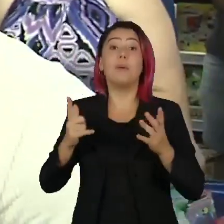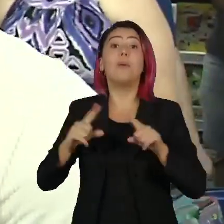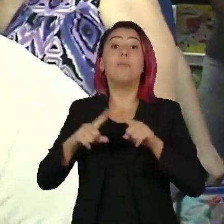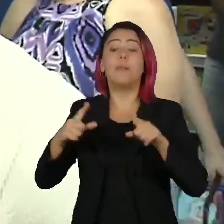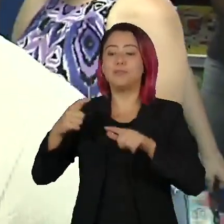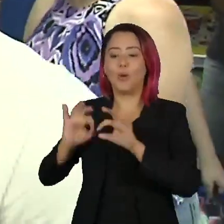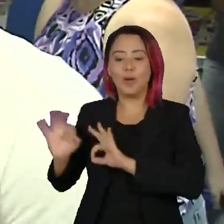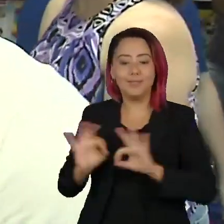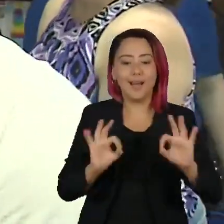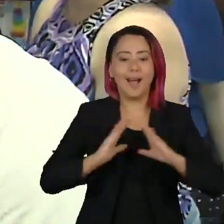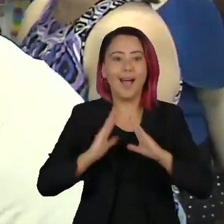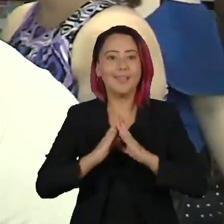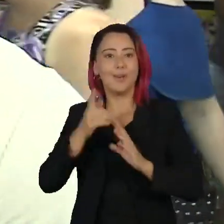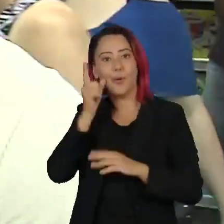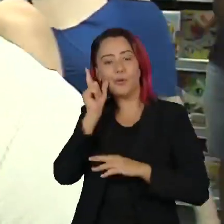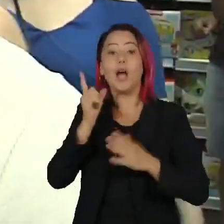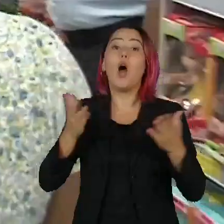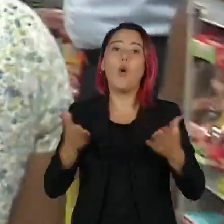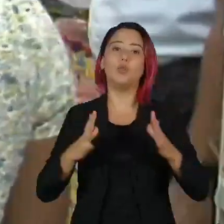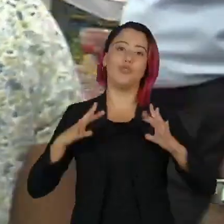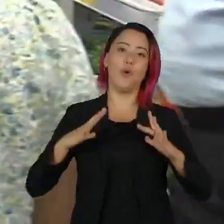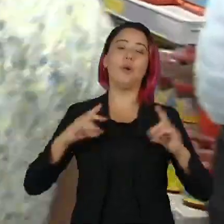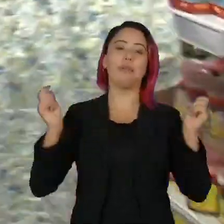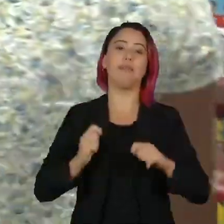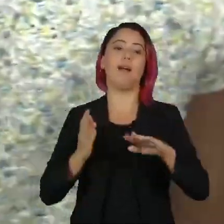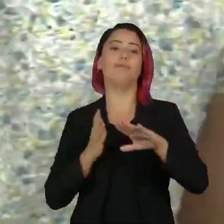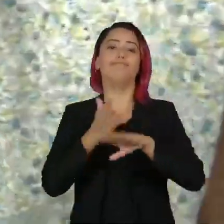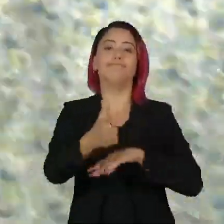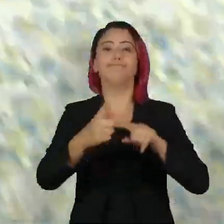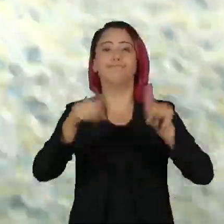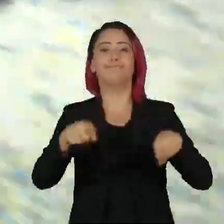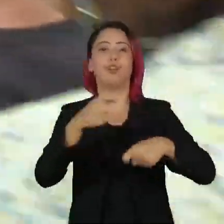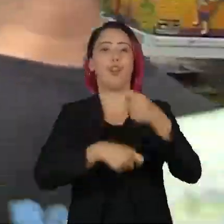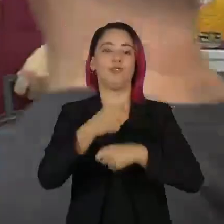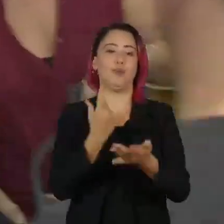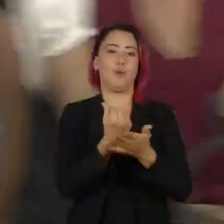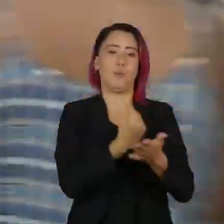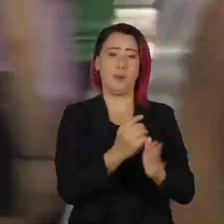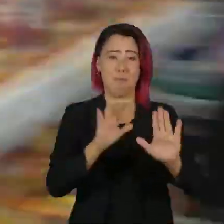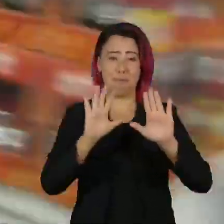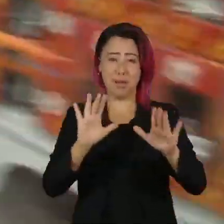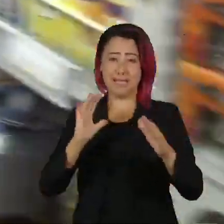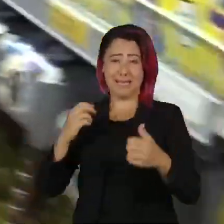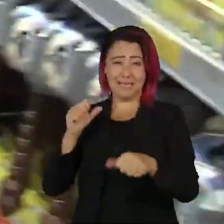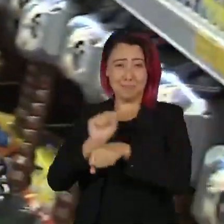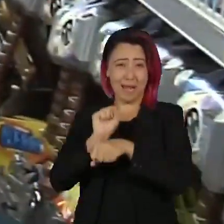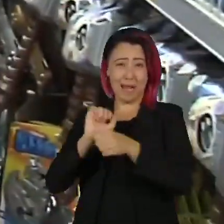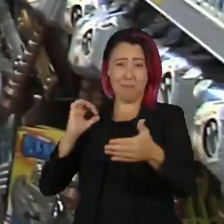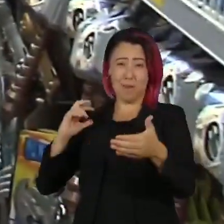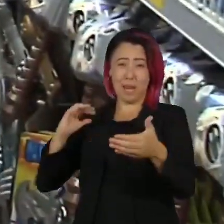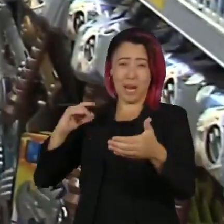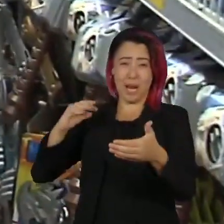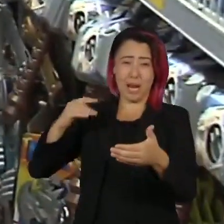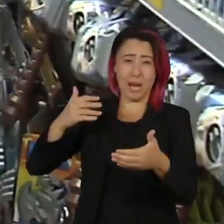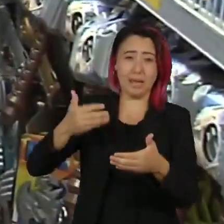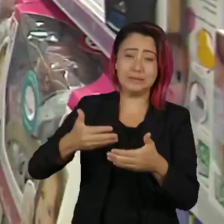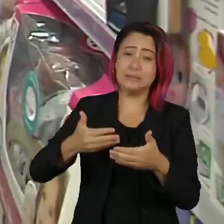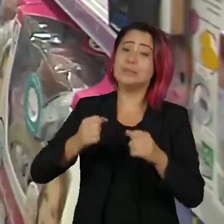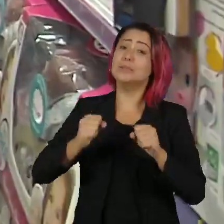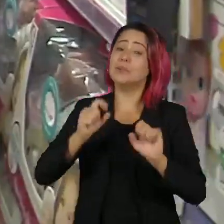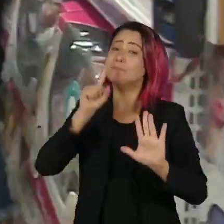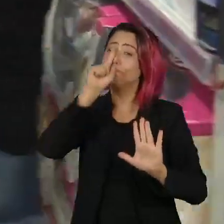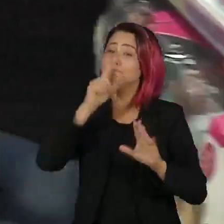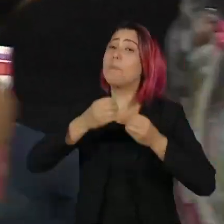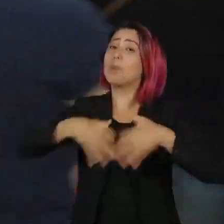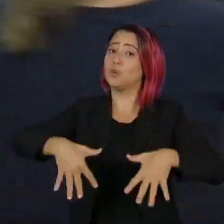vir, Organizei a casa ontem e hoje estou aqui. Mas apostar tudo nos 45 do segundo tempo, assim, pode ser uma grande cilada.